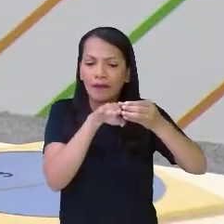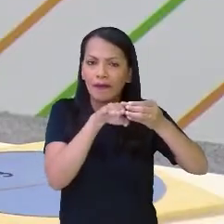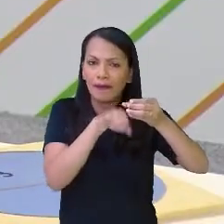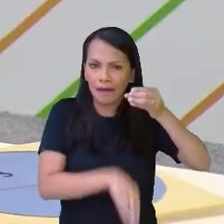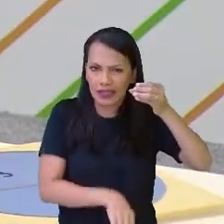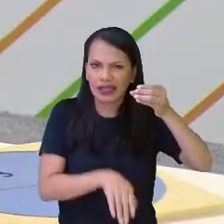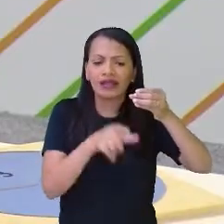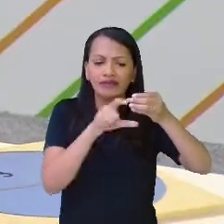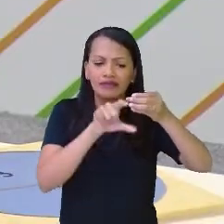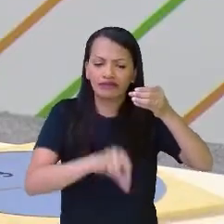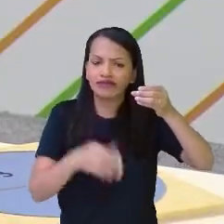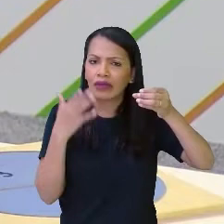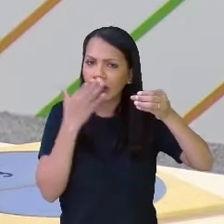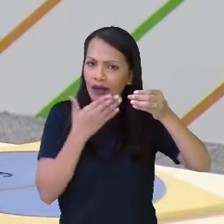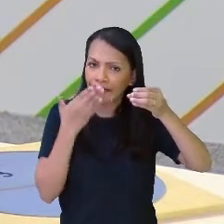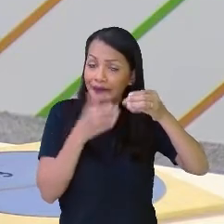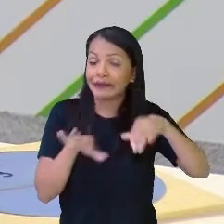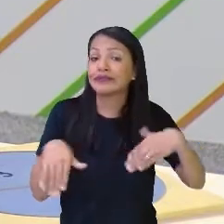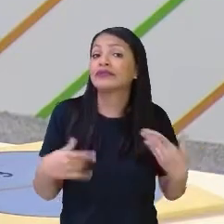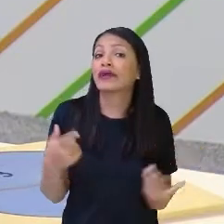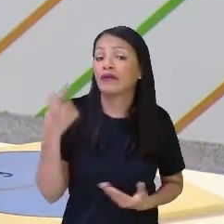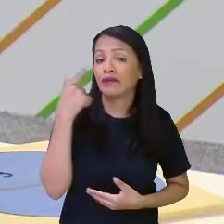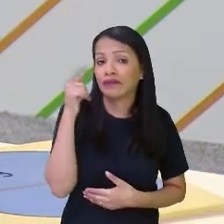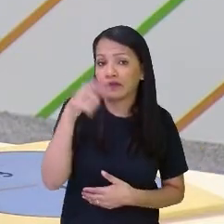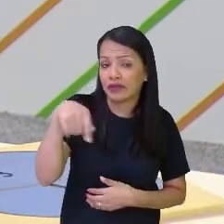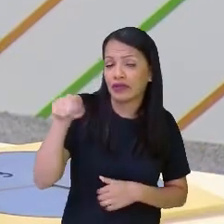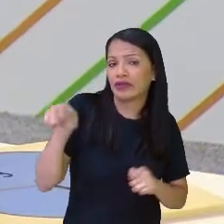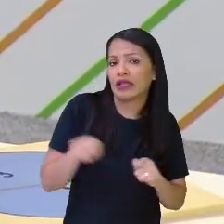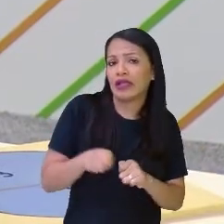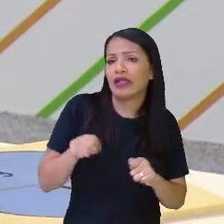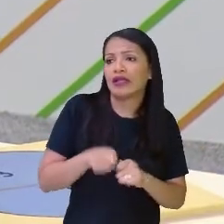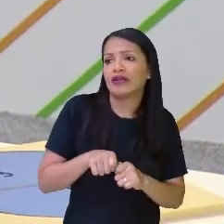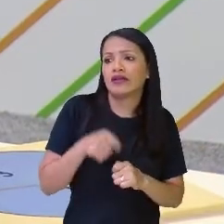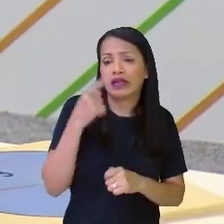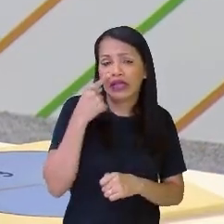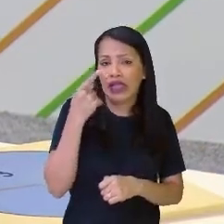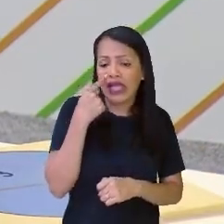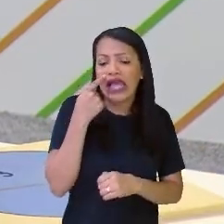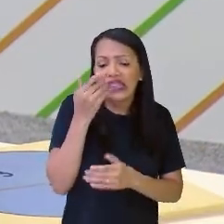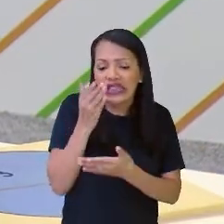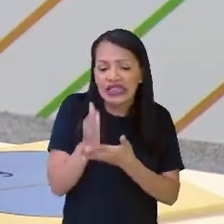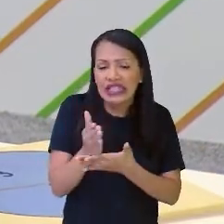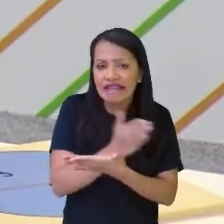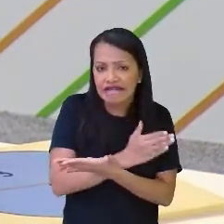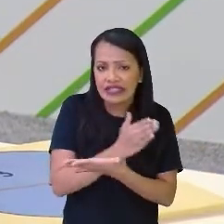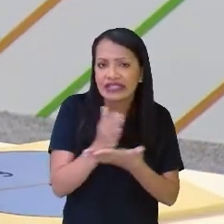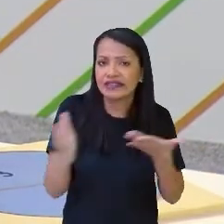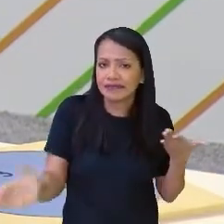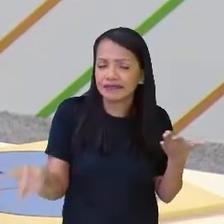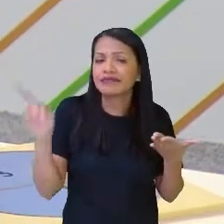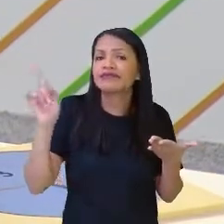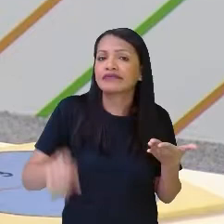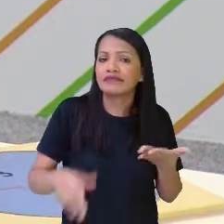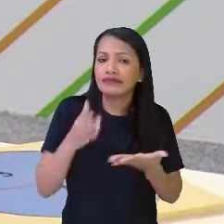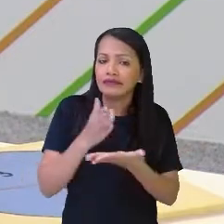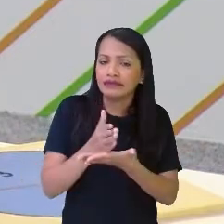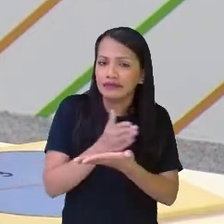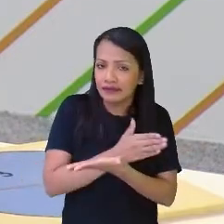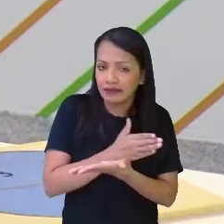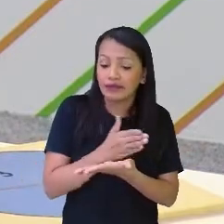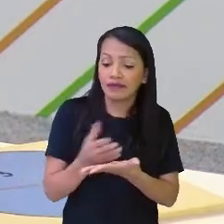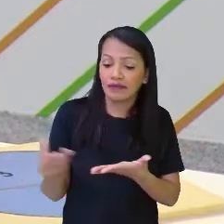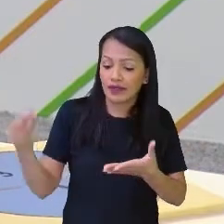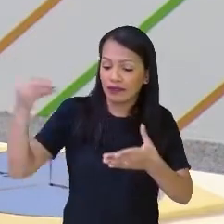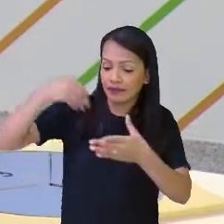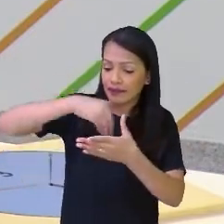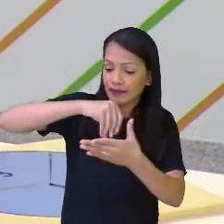meio da xícara é você pegar a xícara e você dividir lá o meio e a metade dessa xícara colocar o açúcar